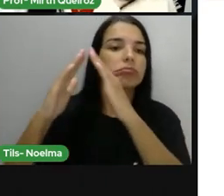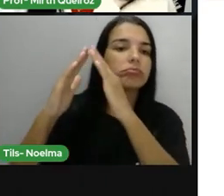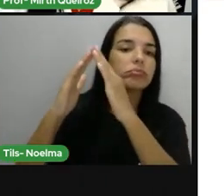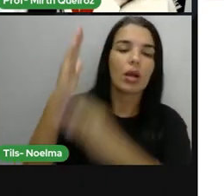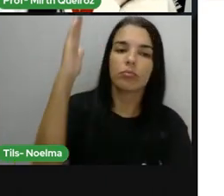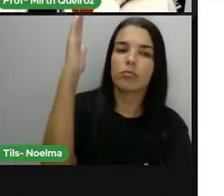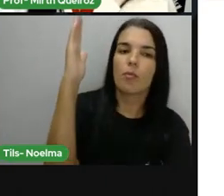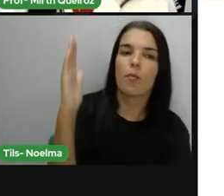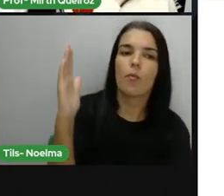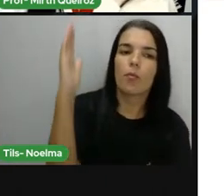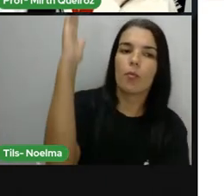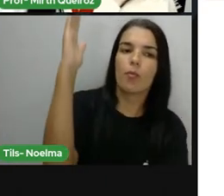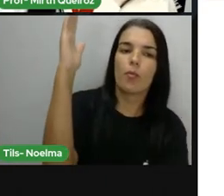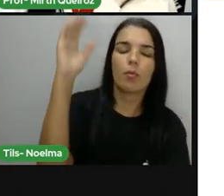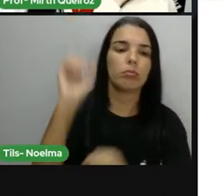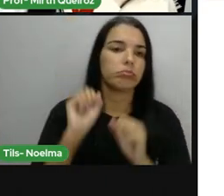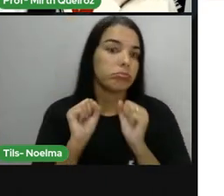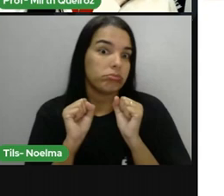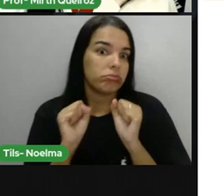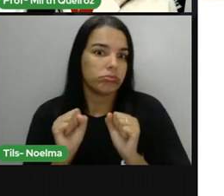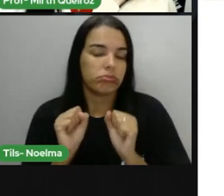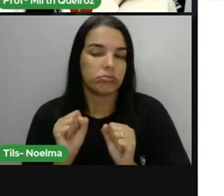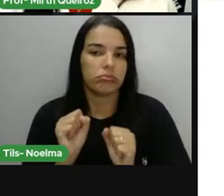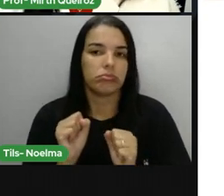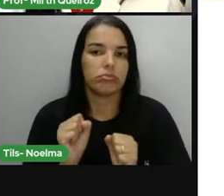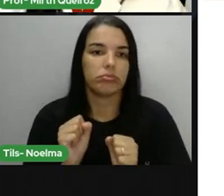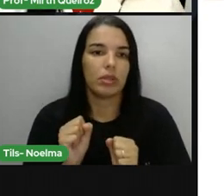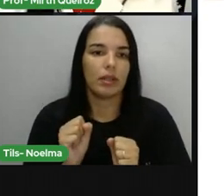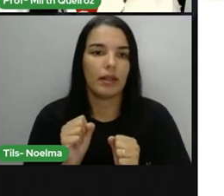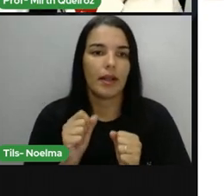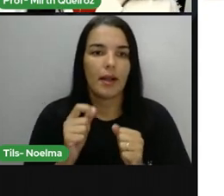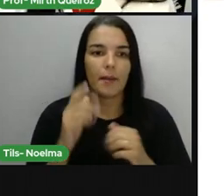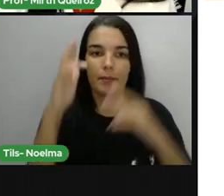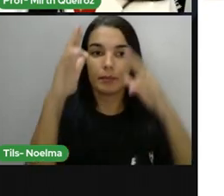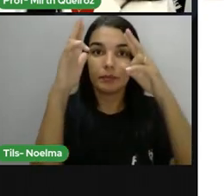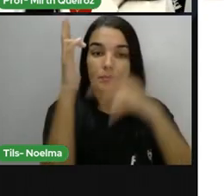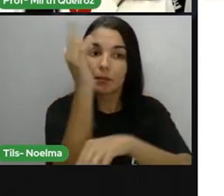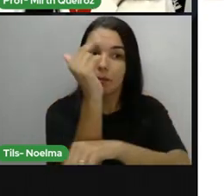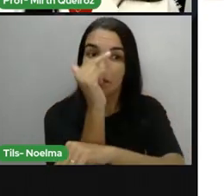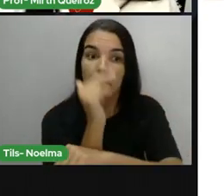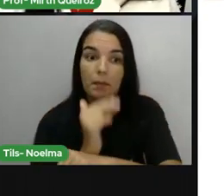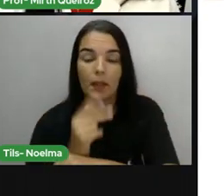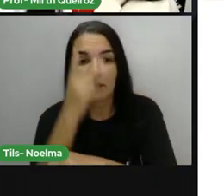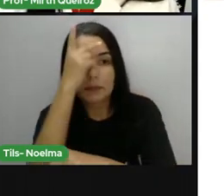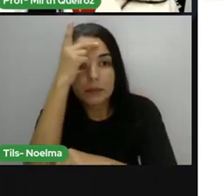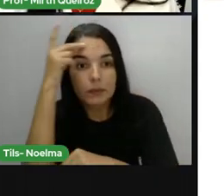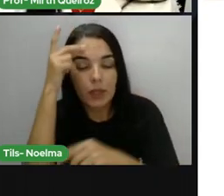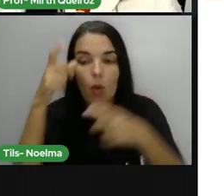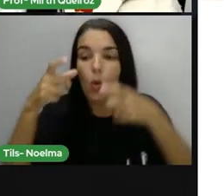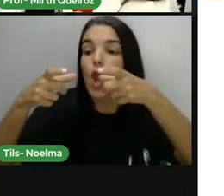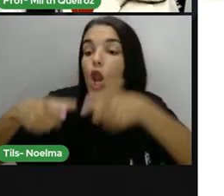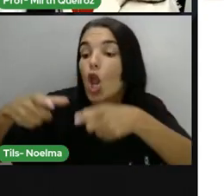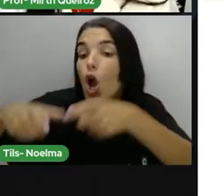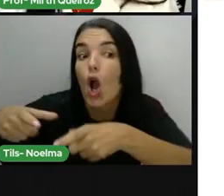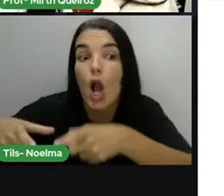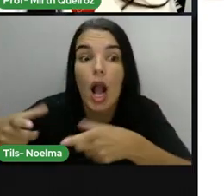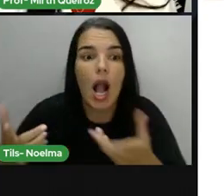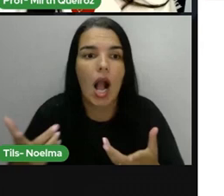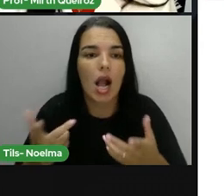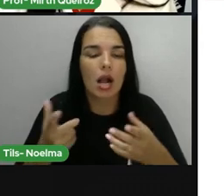edifício, né? Pode ser uma estátua em determinado local. O próprio local, um sítio